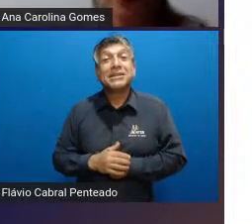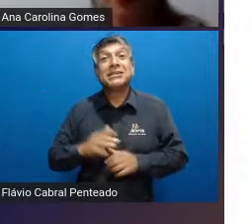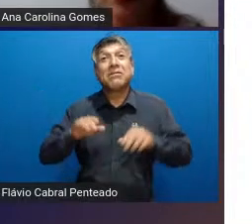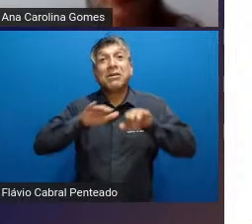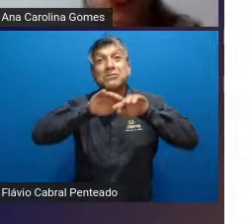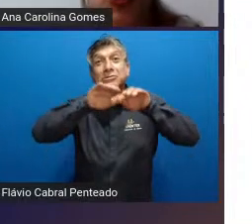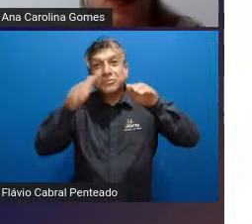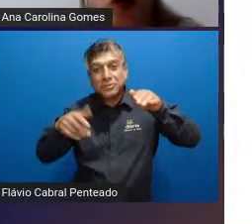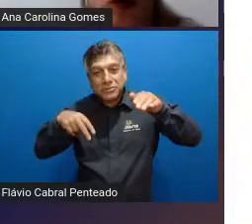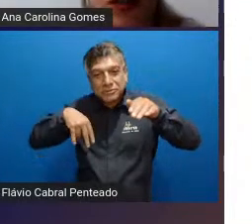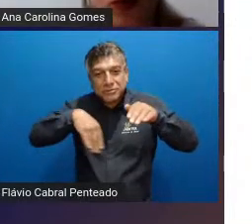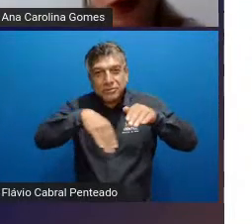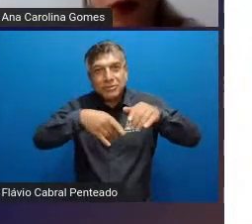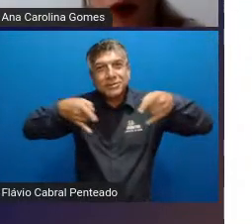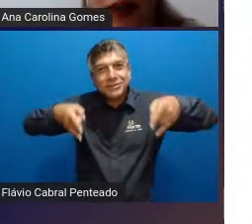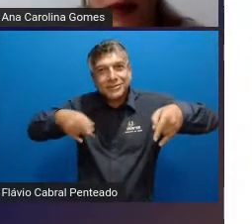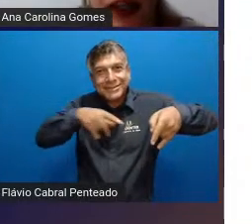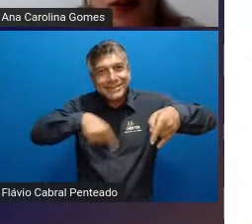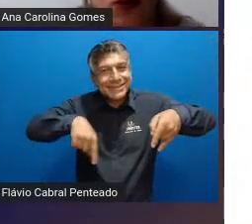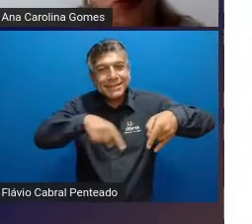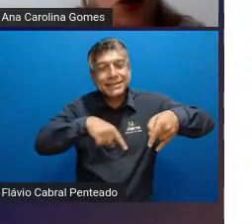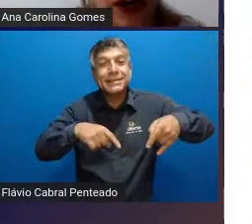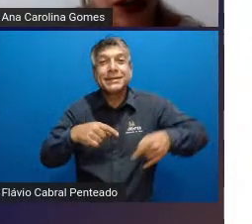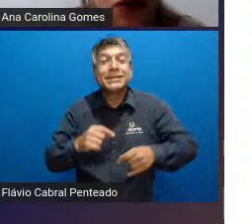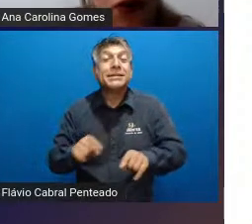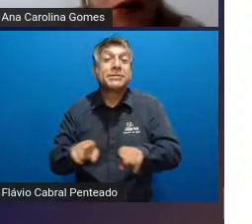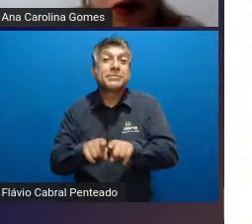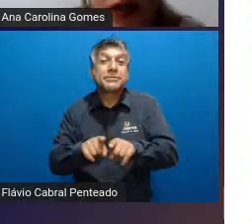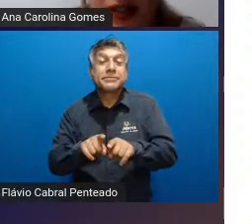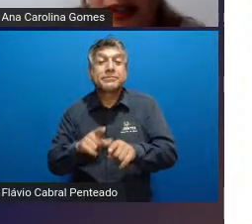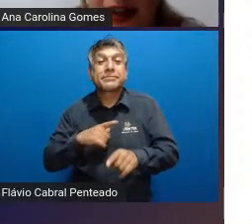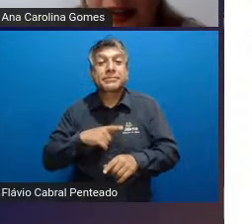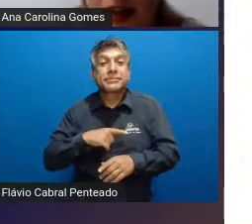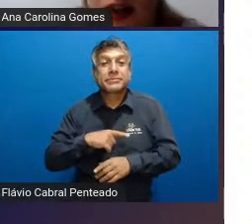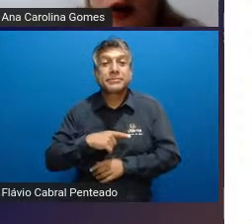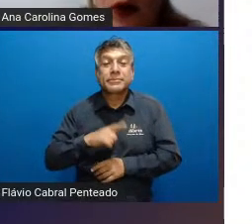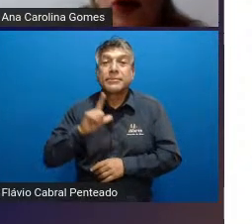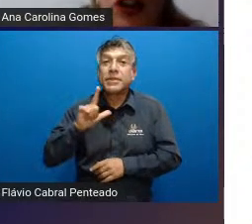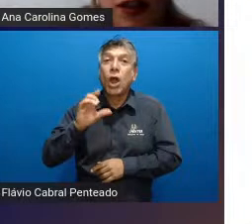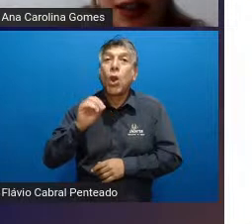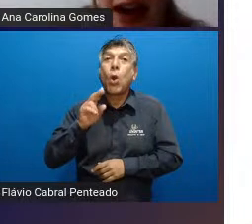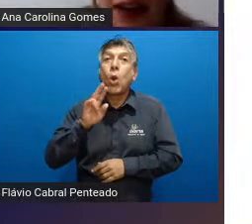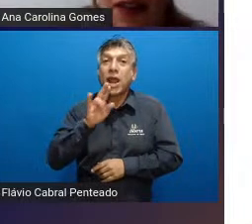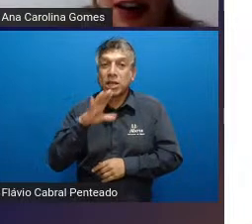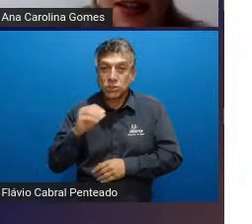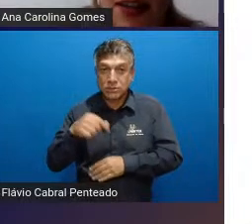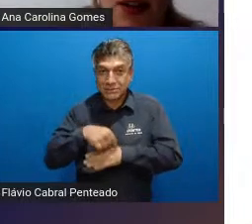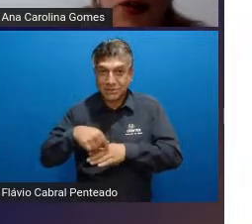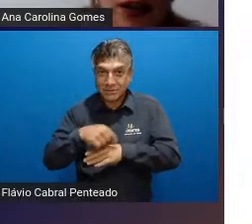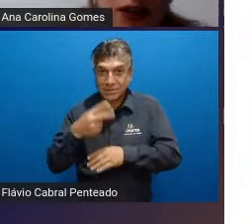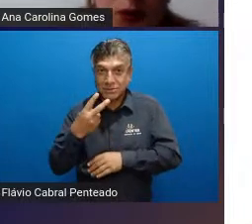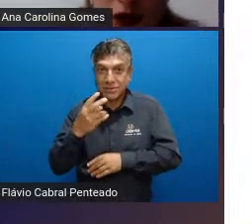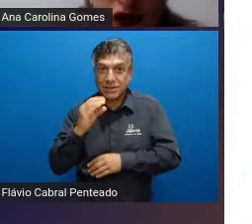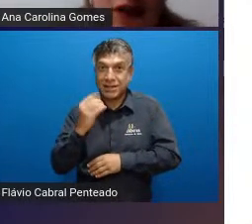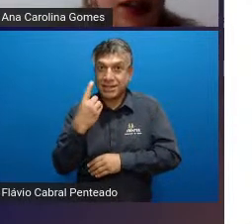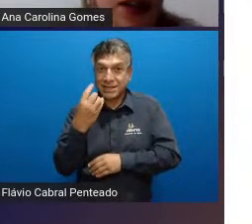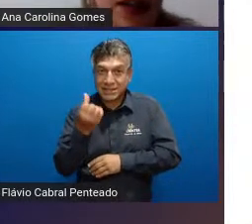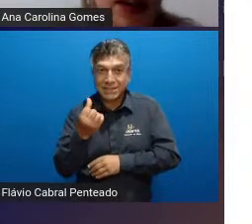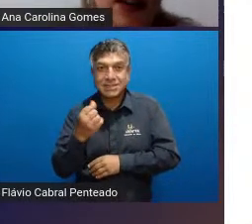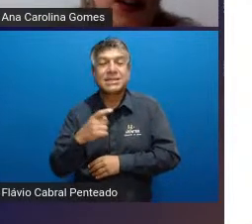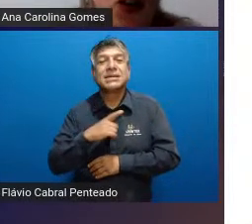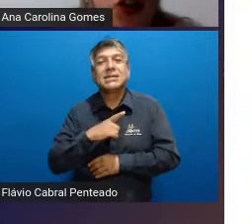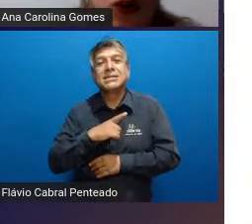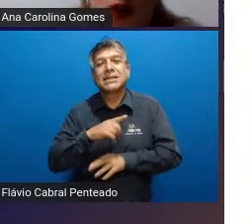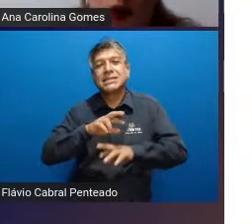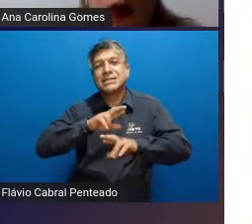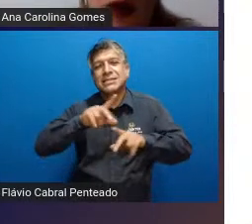a gente tem uma conclusão muito boa também do Lourenço em 2016 onde ele destaca várias categorias esportivas